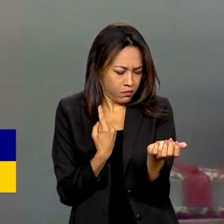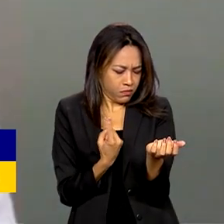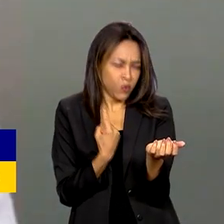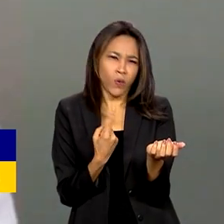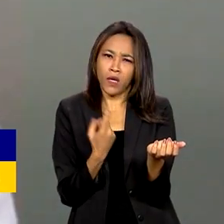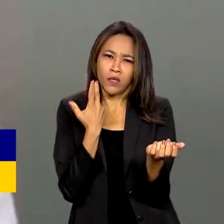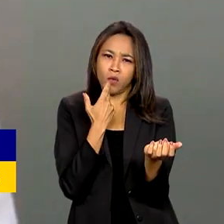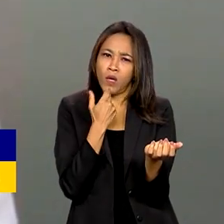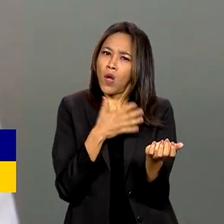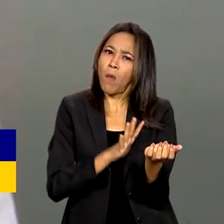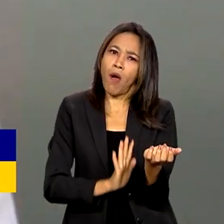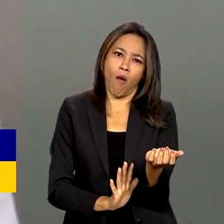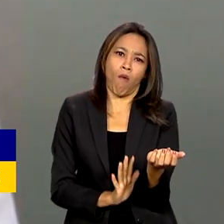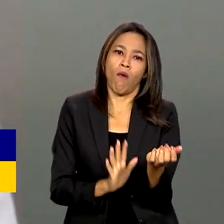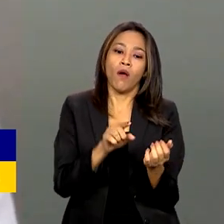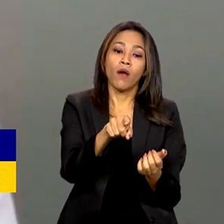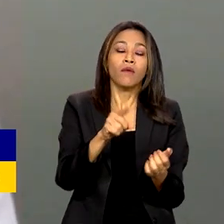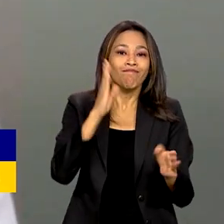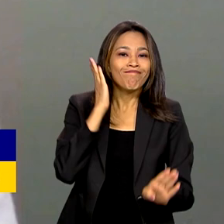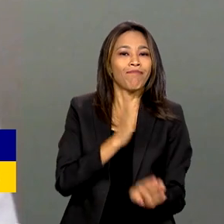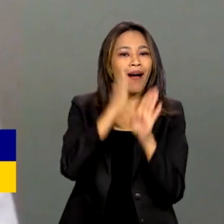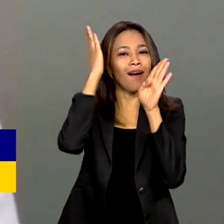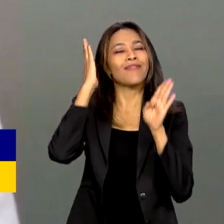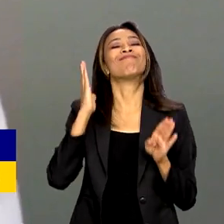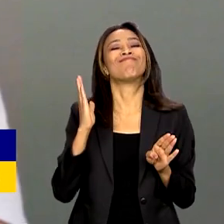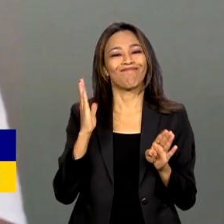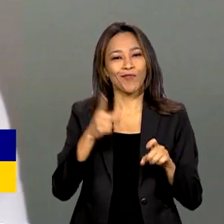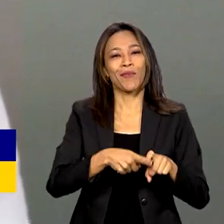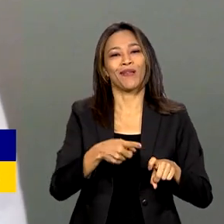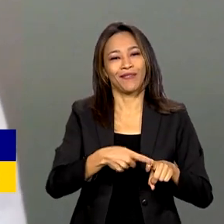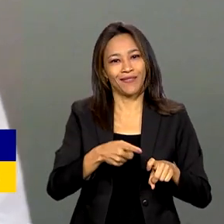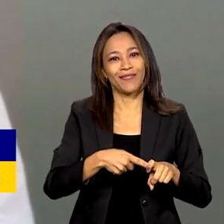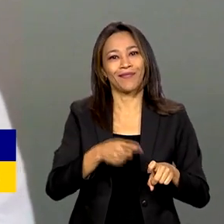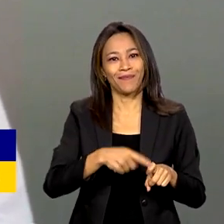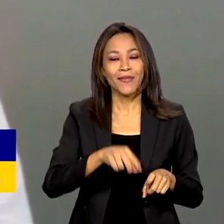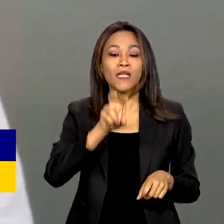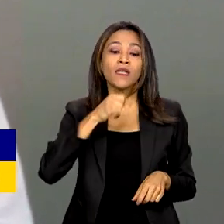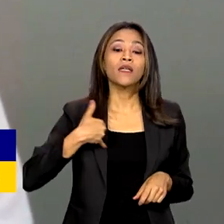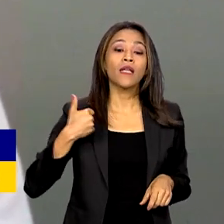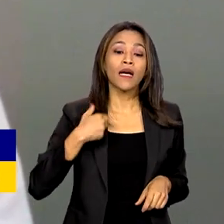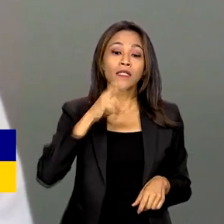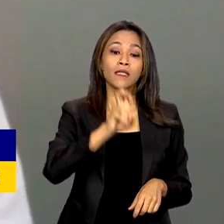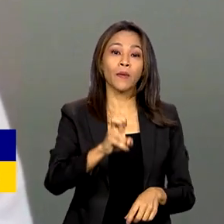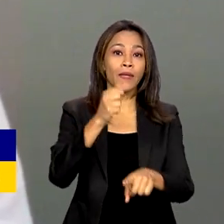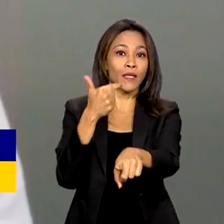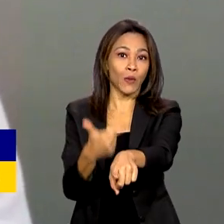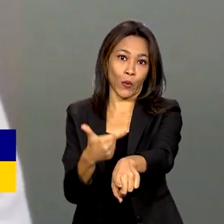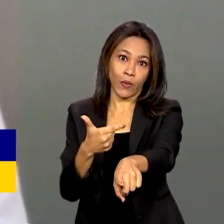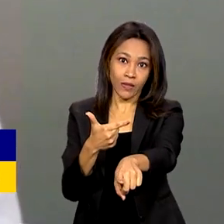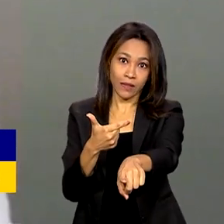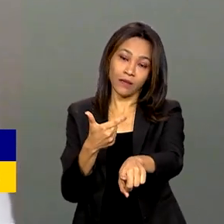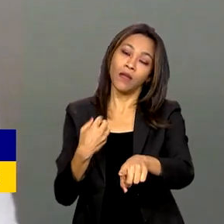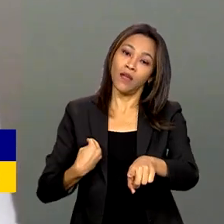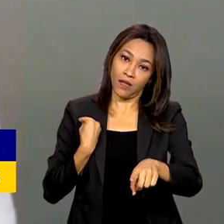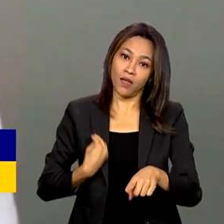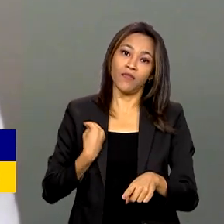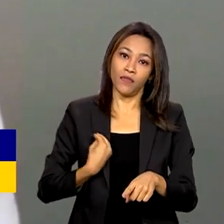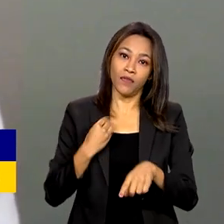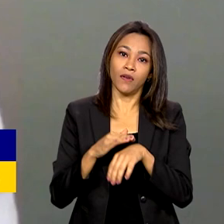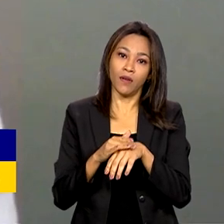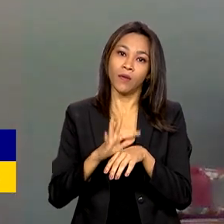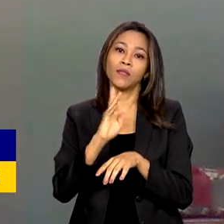normal. O diagnóstico veio logo em seguida e há 52 anos, José Carlos convive com a